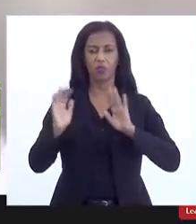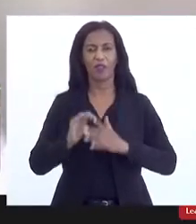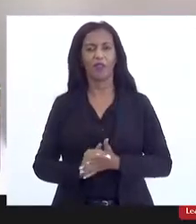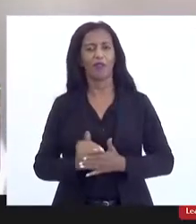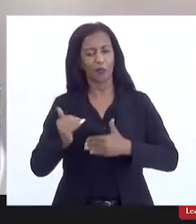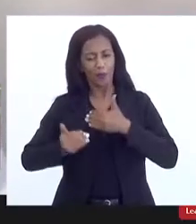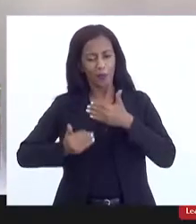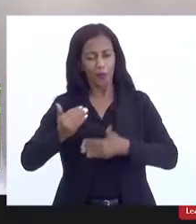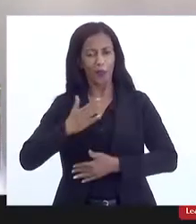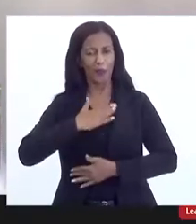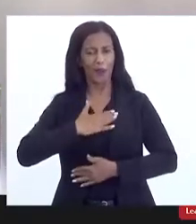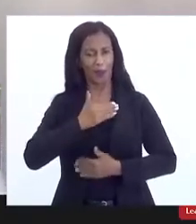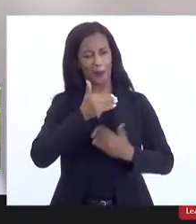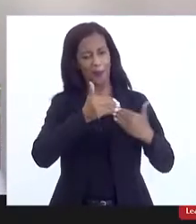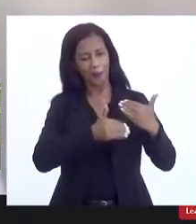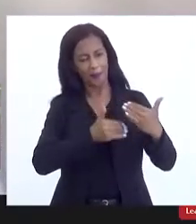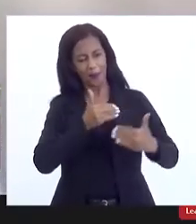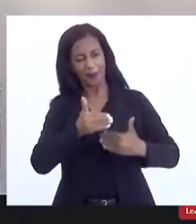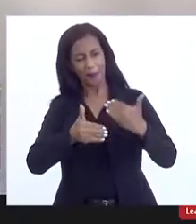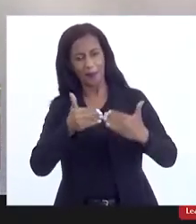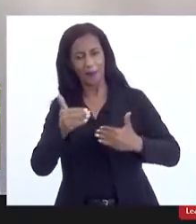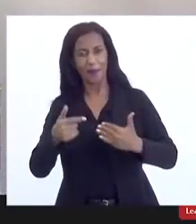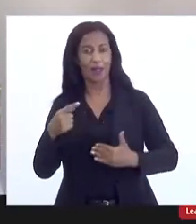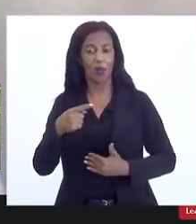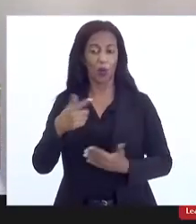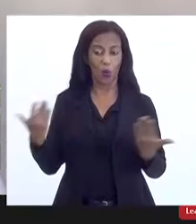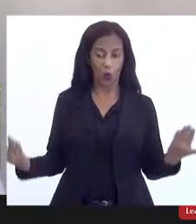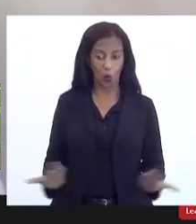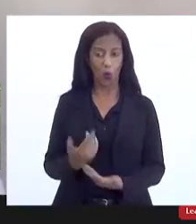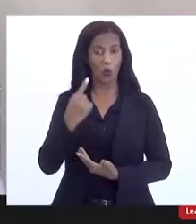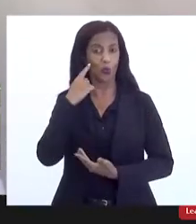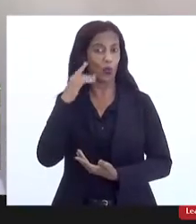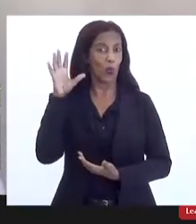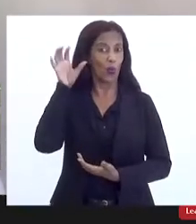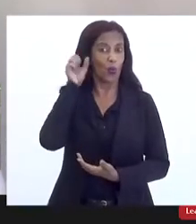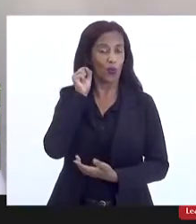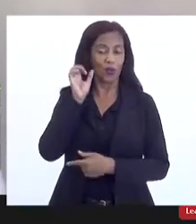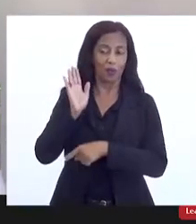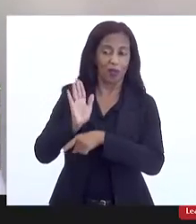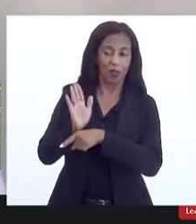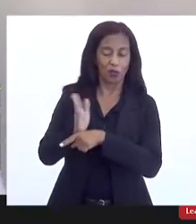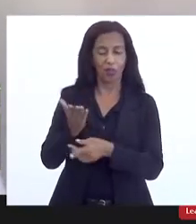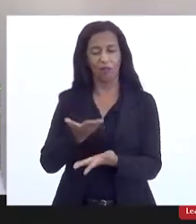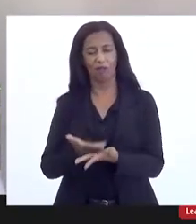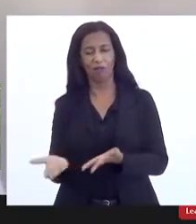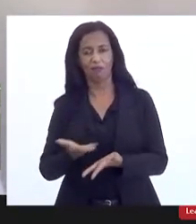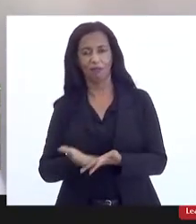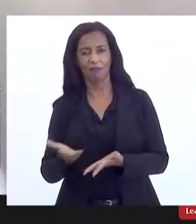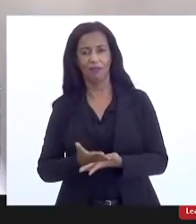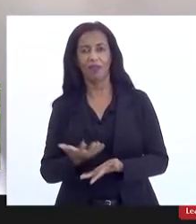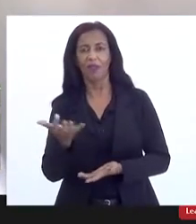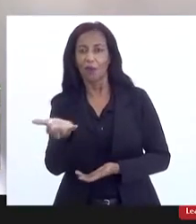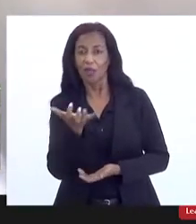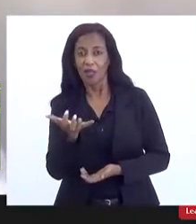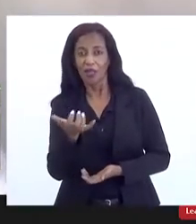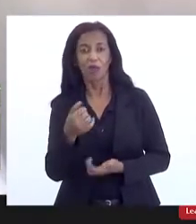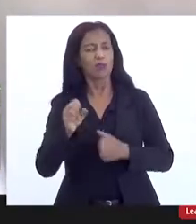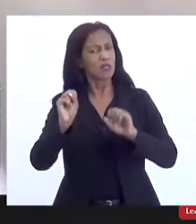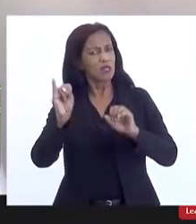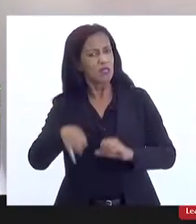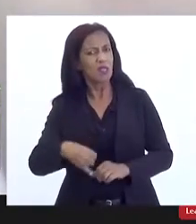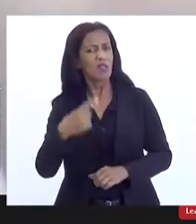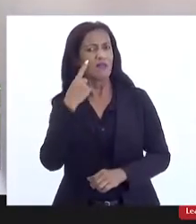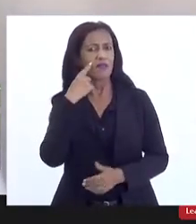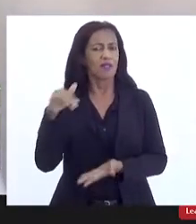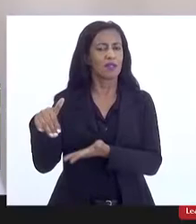disse a deputada Mônica Francisco, estamos aqui muito mais para ouvir e para ajudar a encaminhar as questões, então queremos ouvir também as